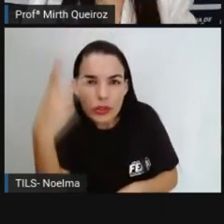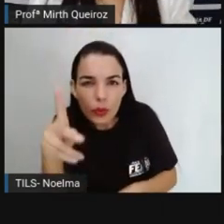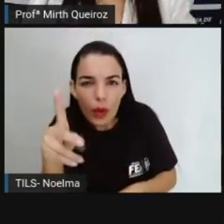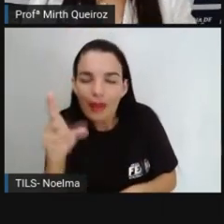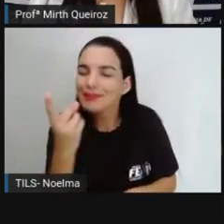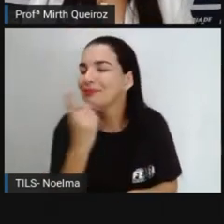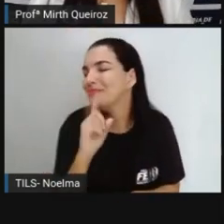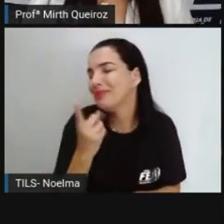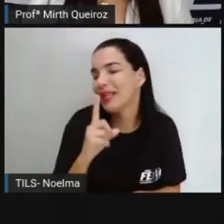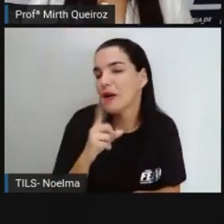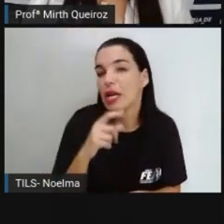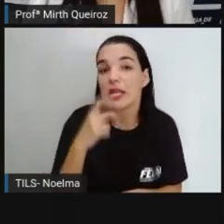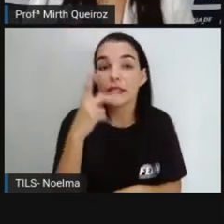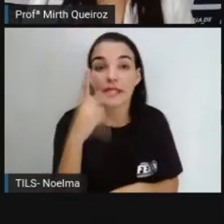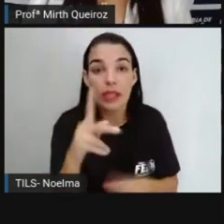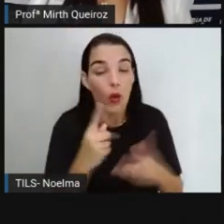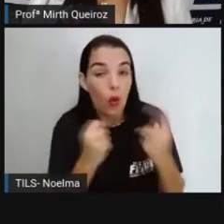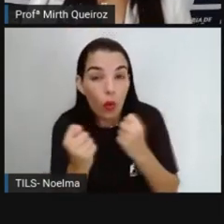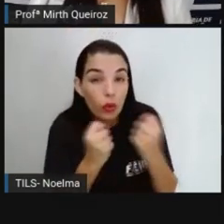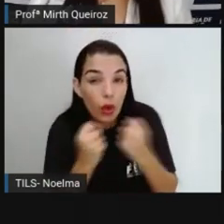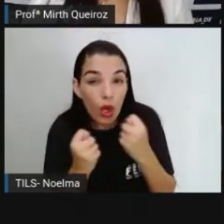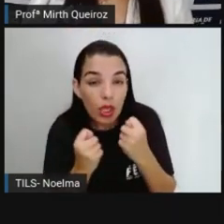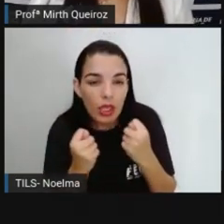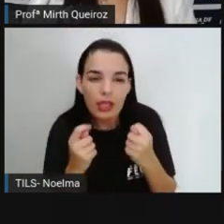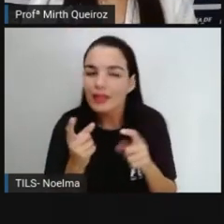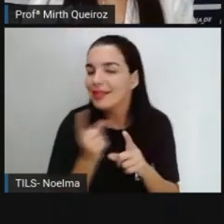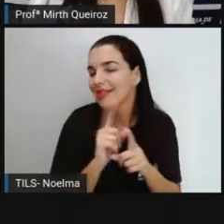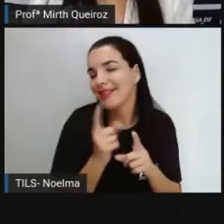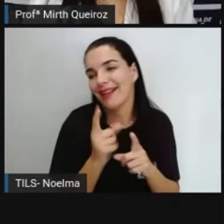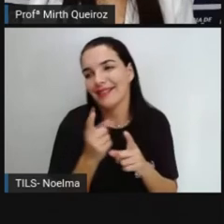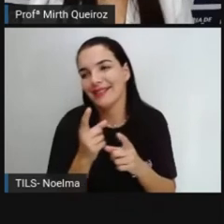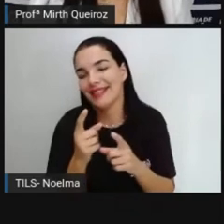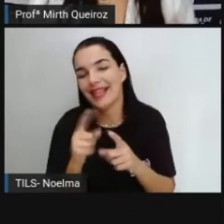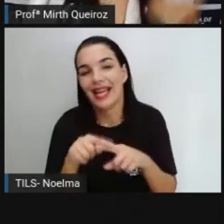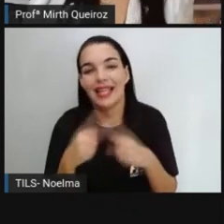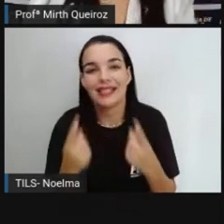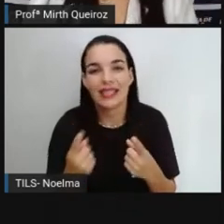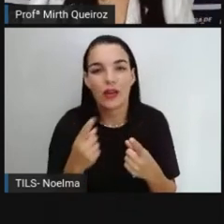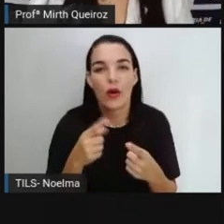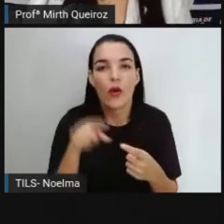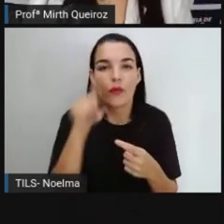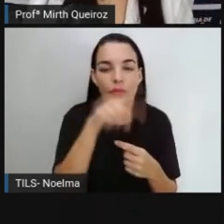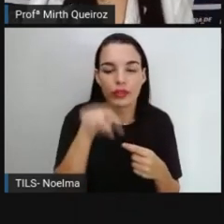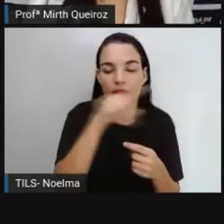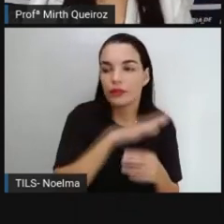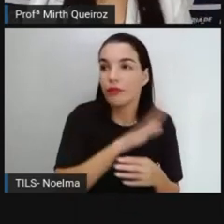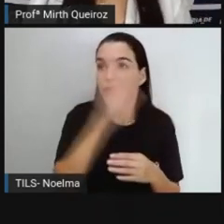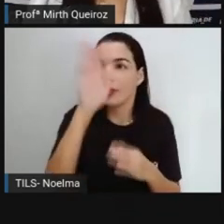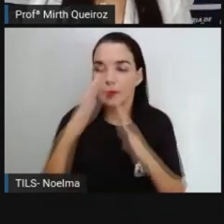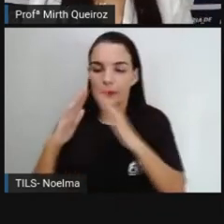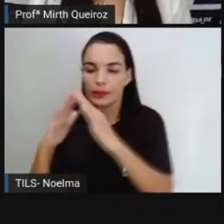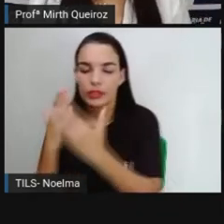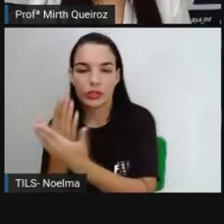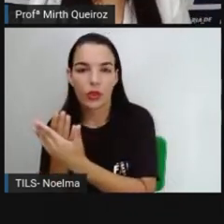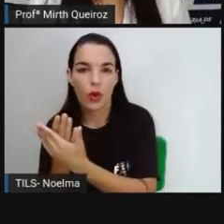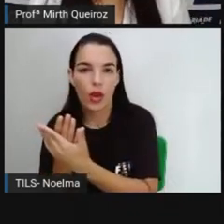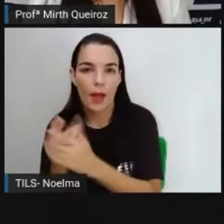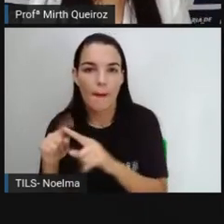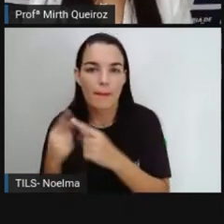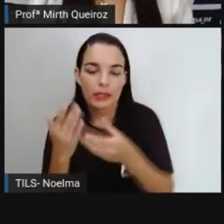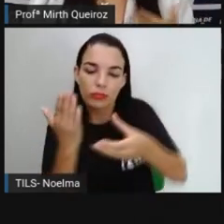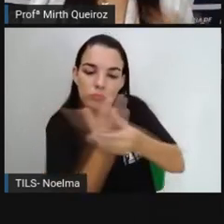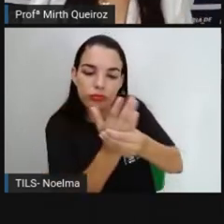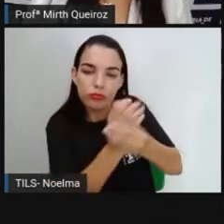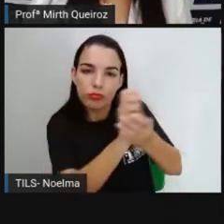algo que está Sobre o seu controle? Não, né Vocês foram à escola Pegar as atividades Mas o percurso Estava